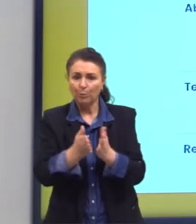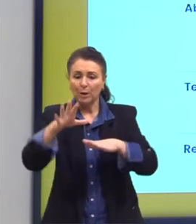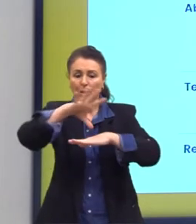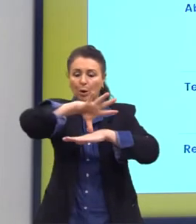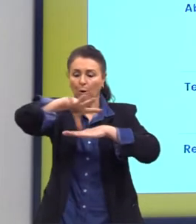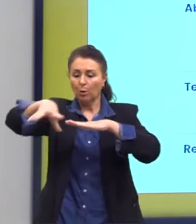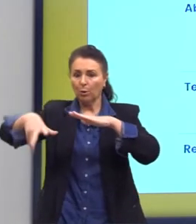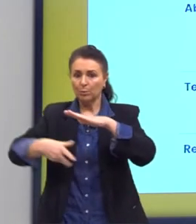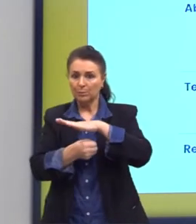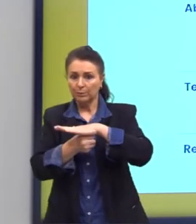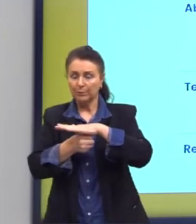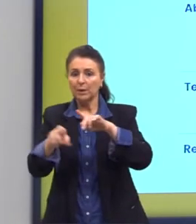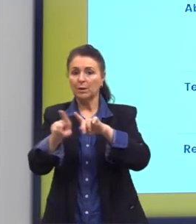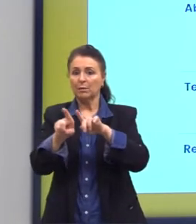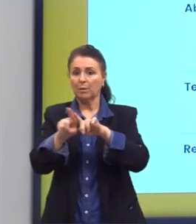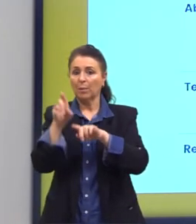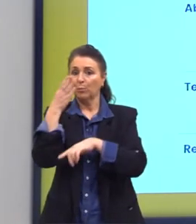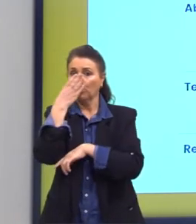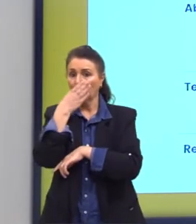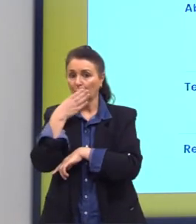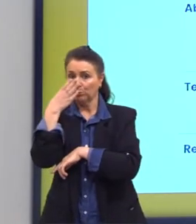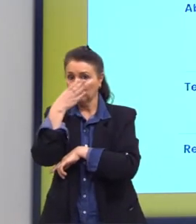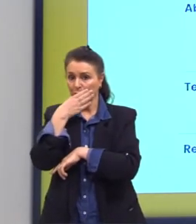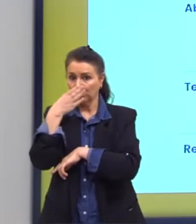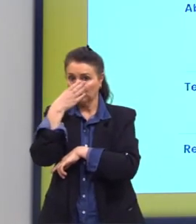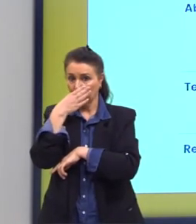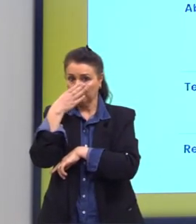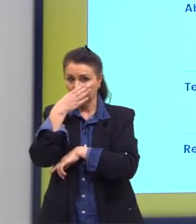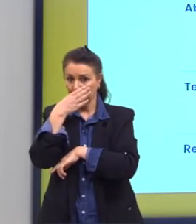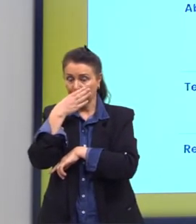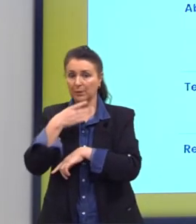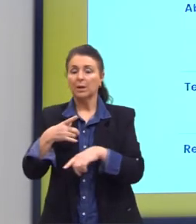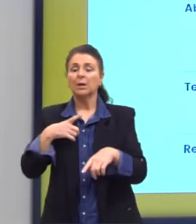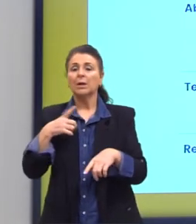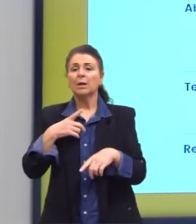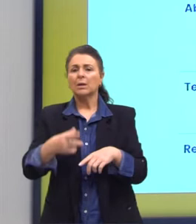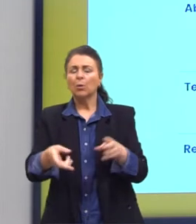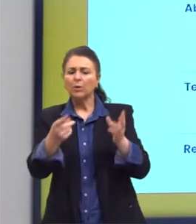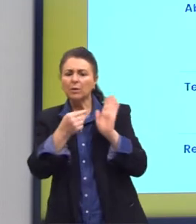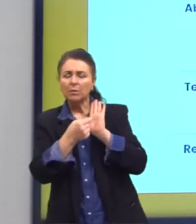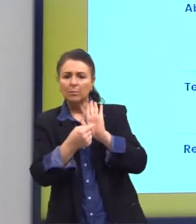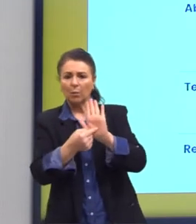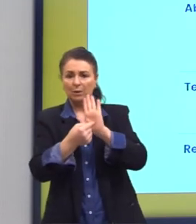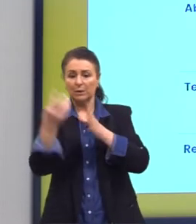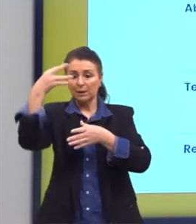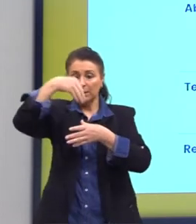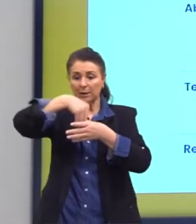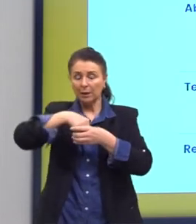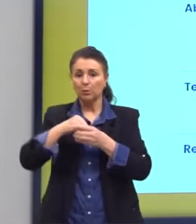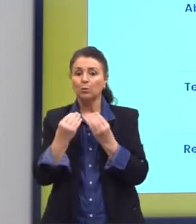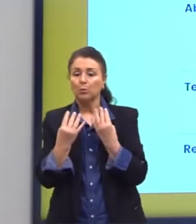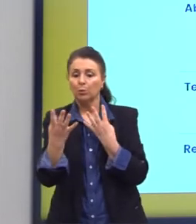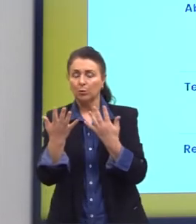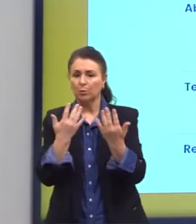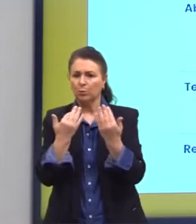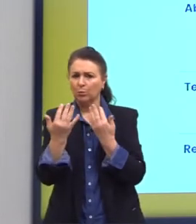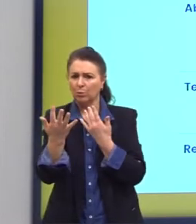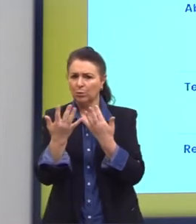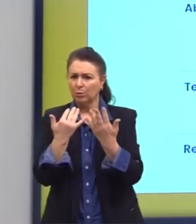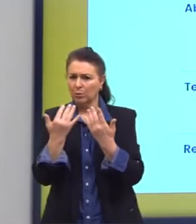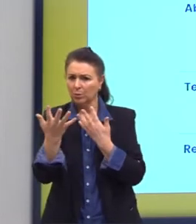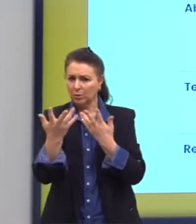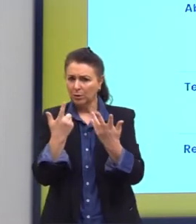e prostituição. E o retrato social, dentro do realismo, ele vai falar, escrever sobre